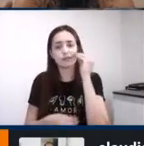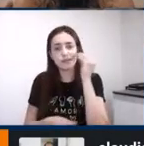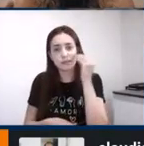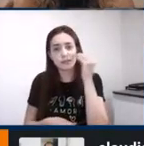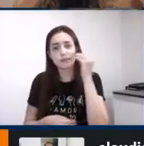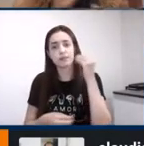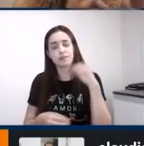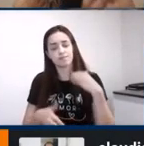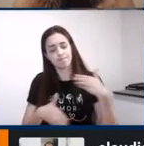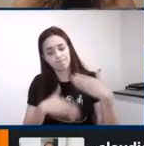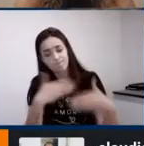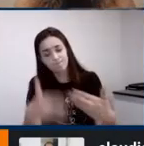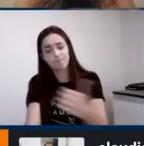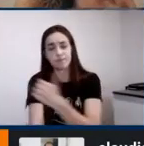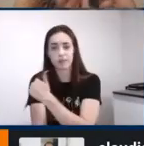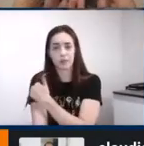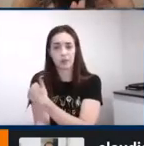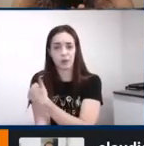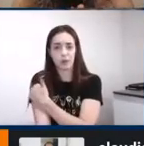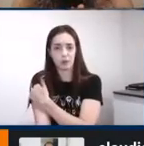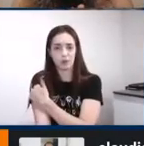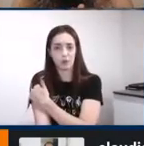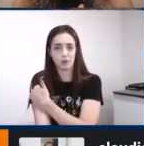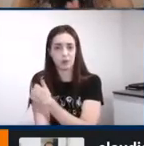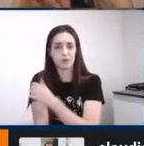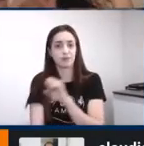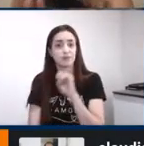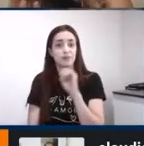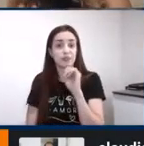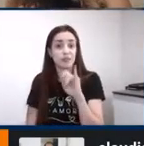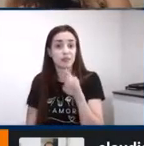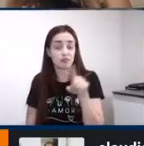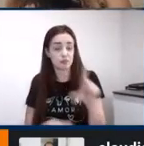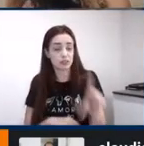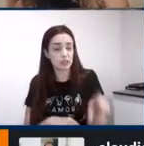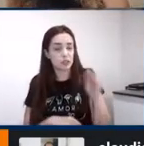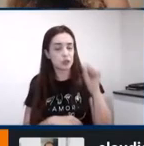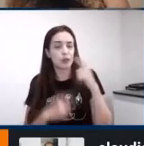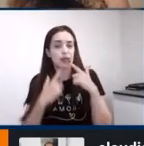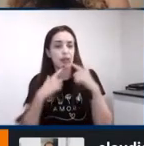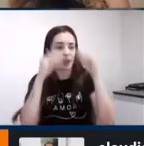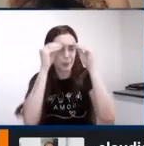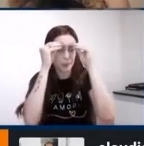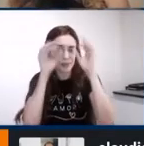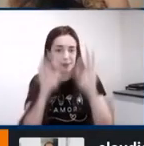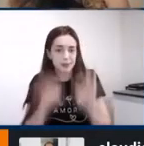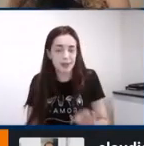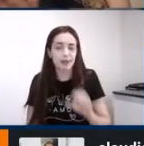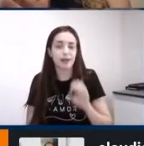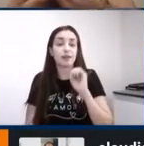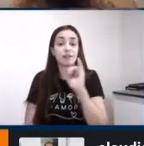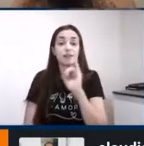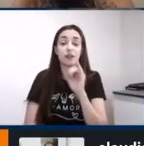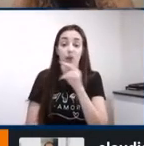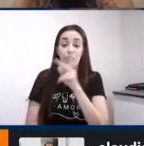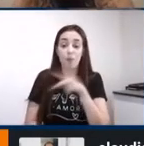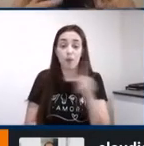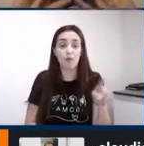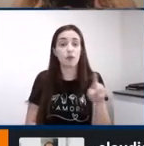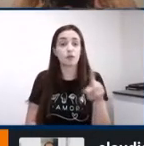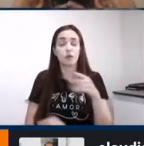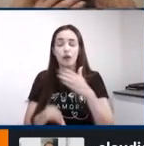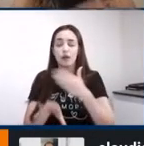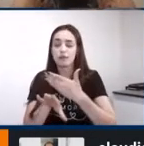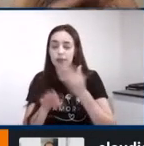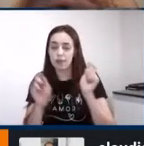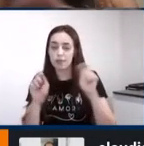aula com a fala de vocês, com a linguagem de vocês, com as redes neuronais de vocês e com o significado de vocês, que não é necessariamente